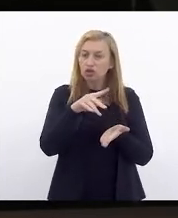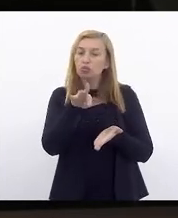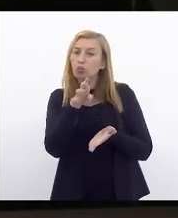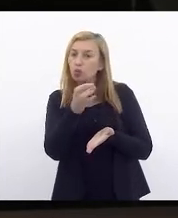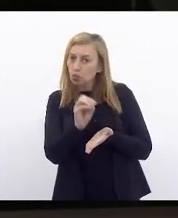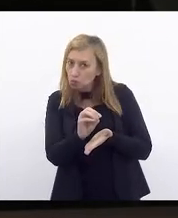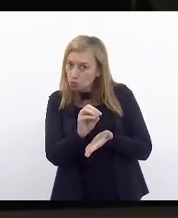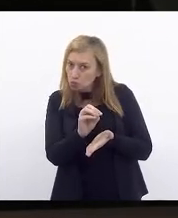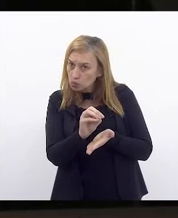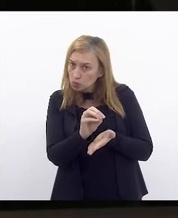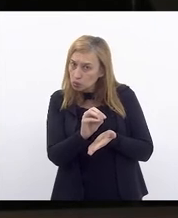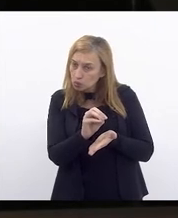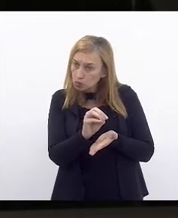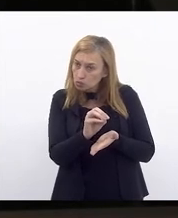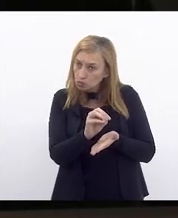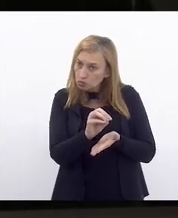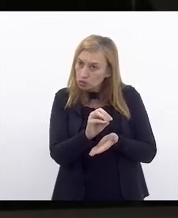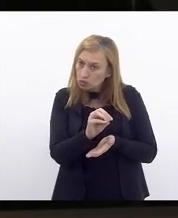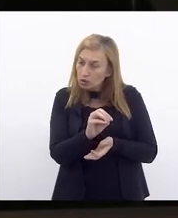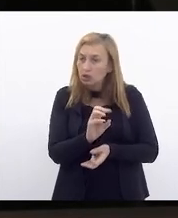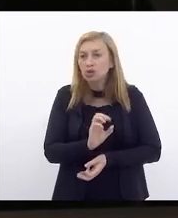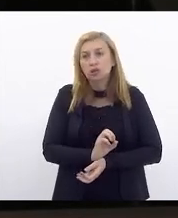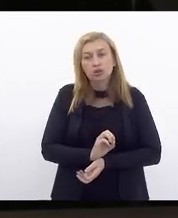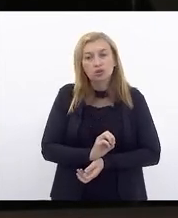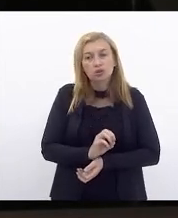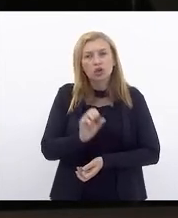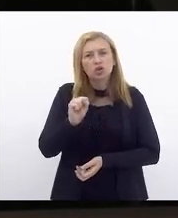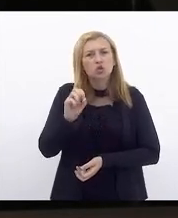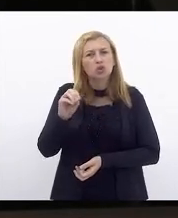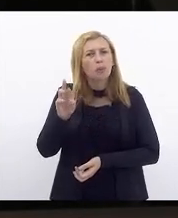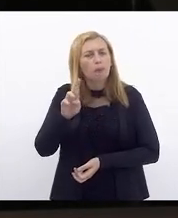Sobral.